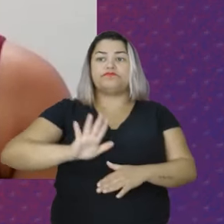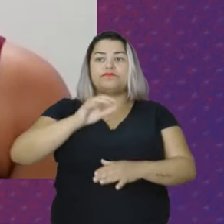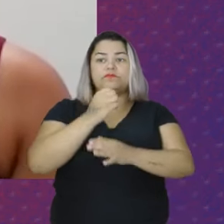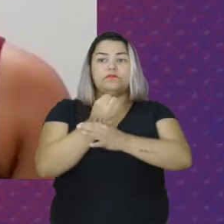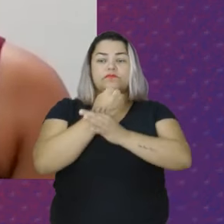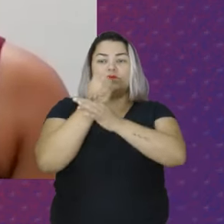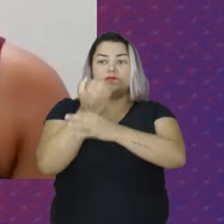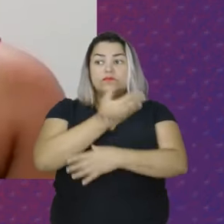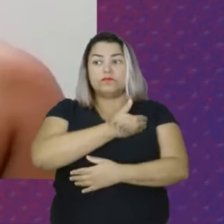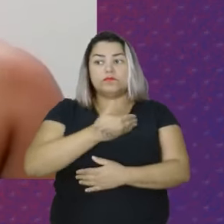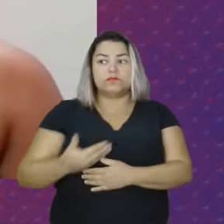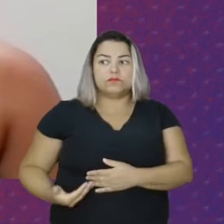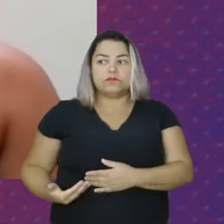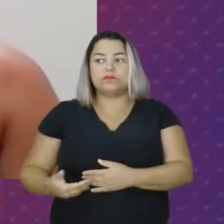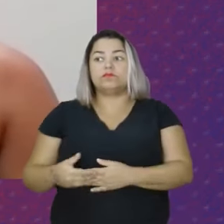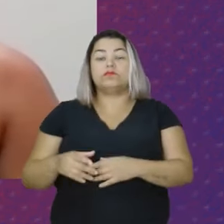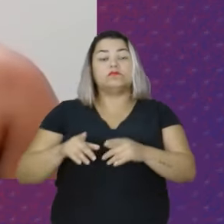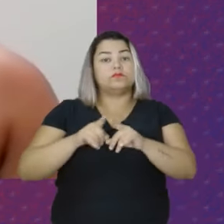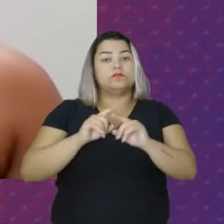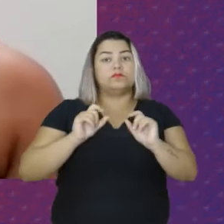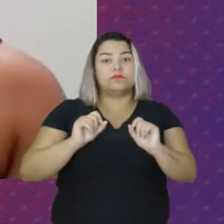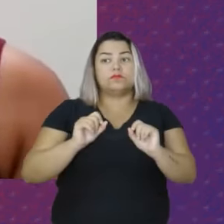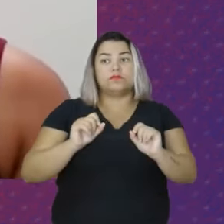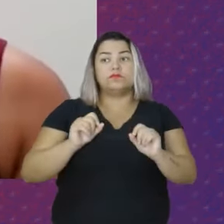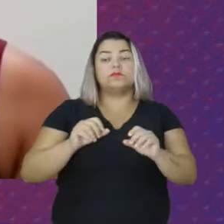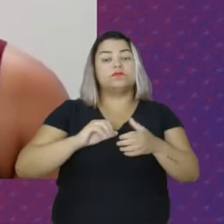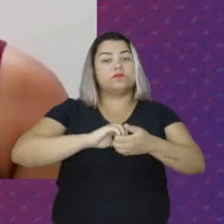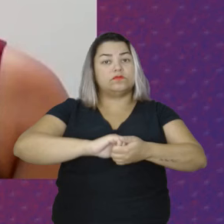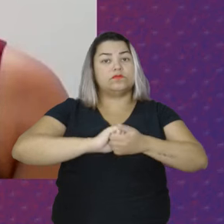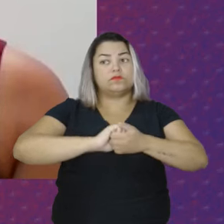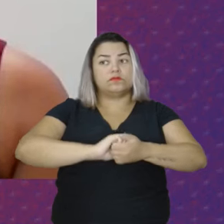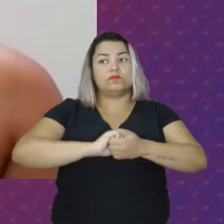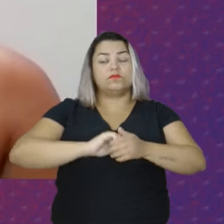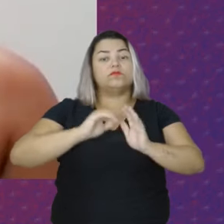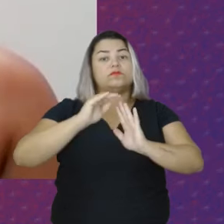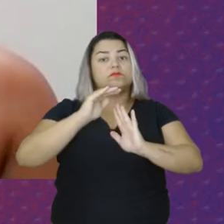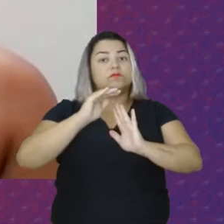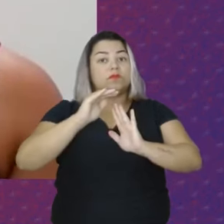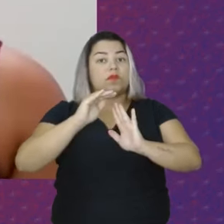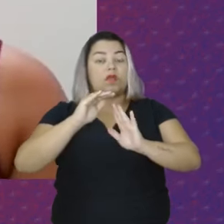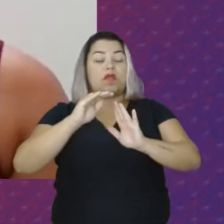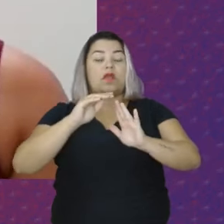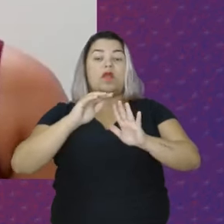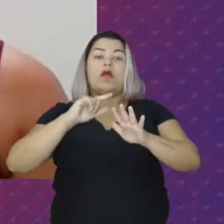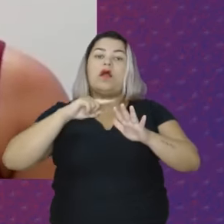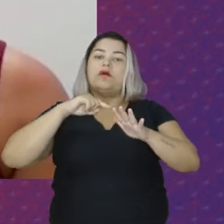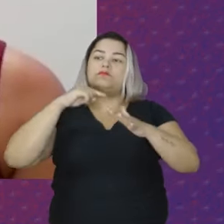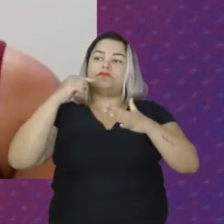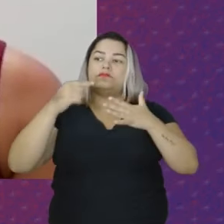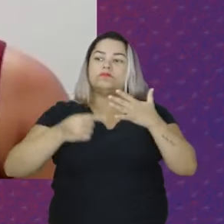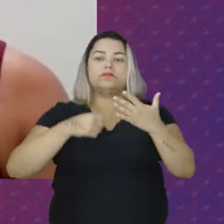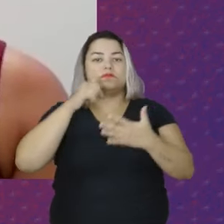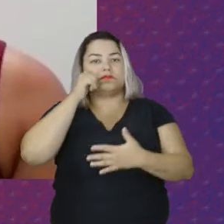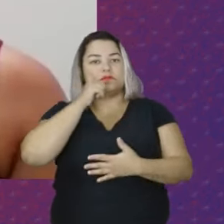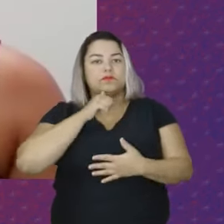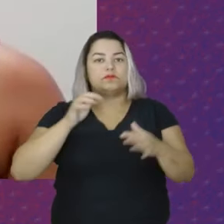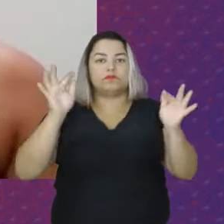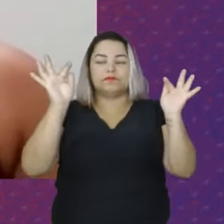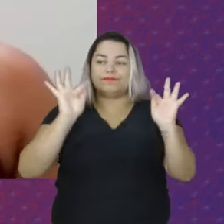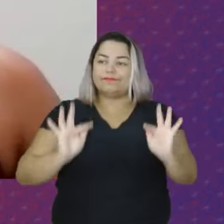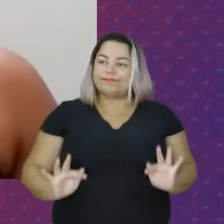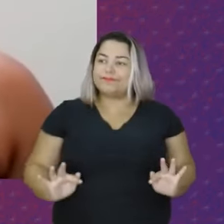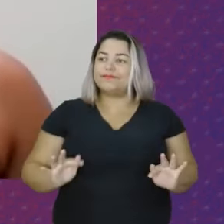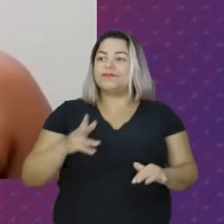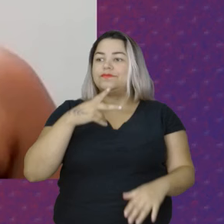com Cidadania Quero saudar o Programa Elas por Elas Também é uma felicidade estar aqui falando com vocês